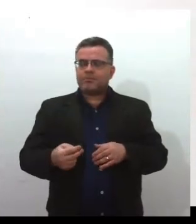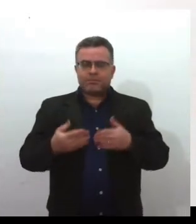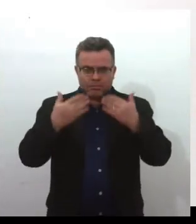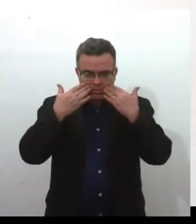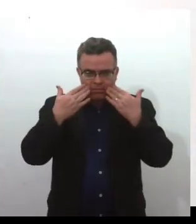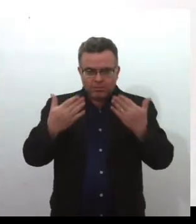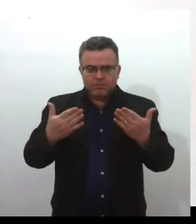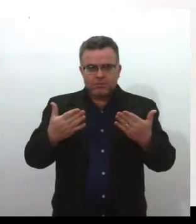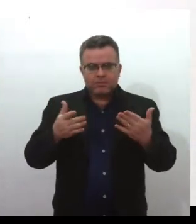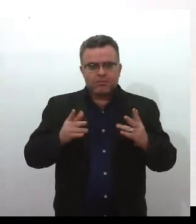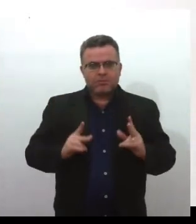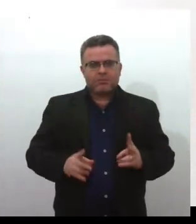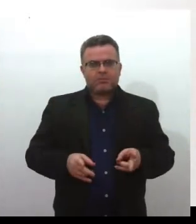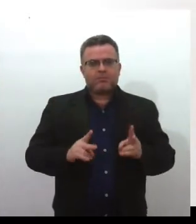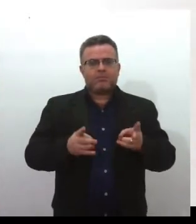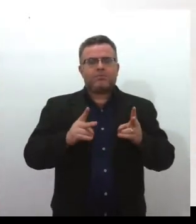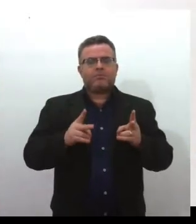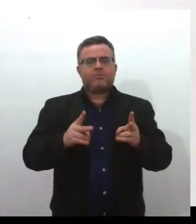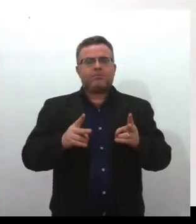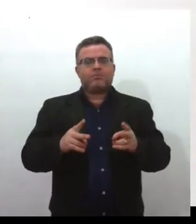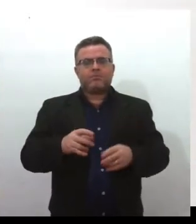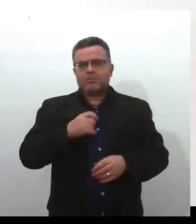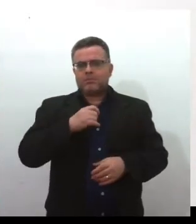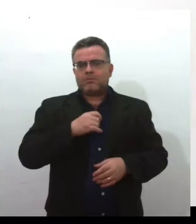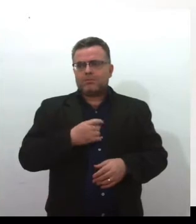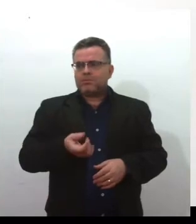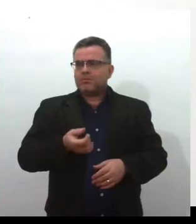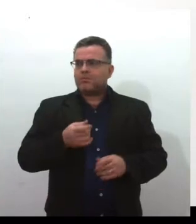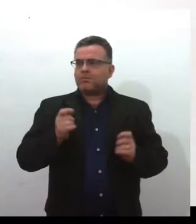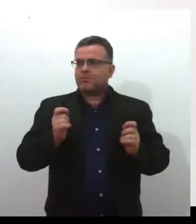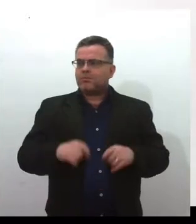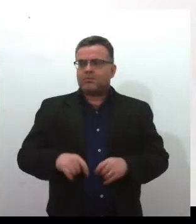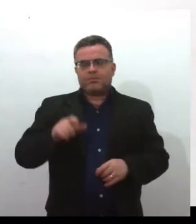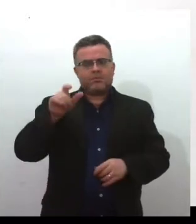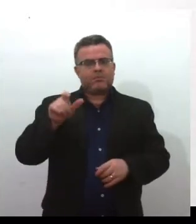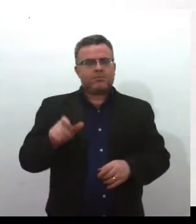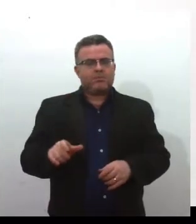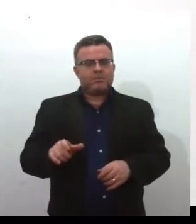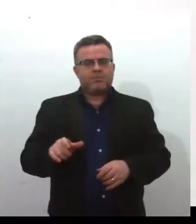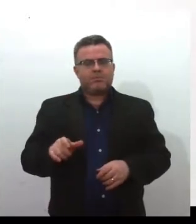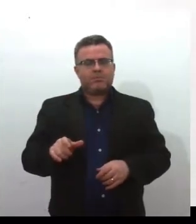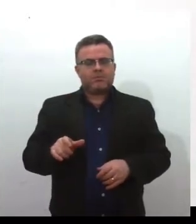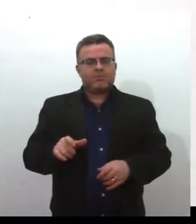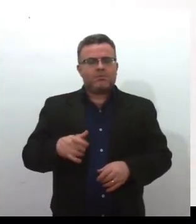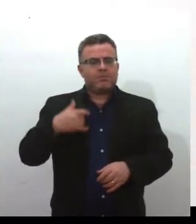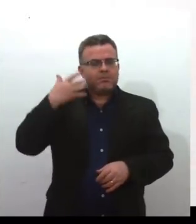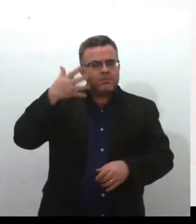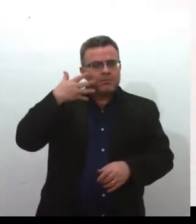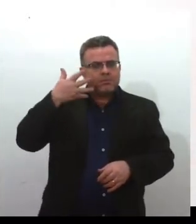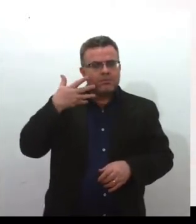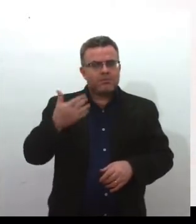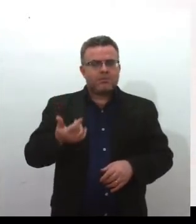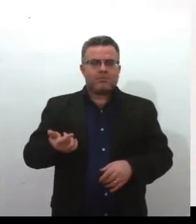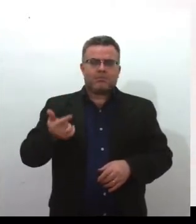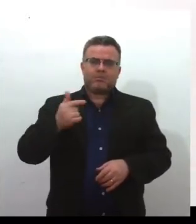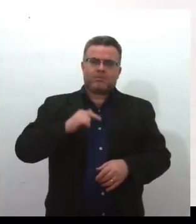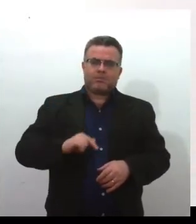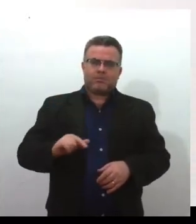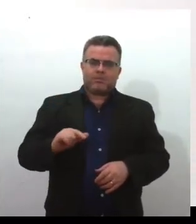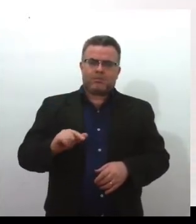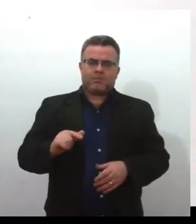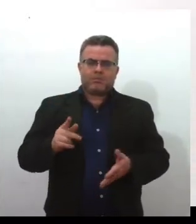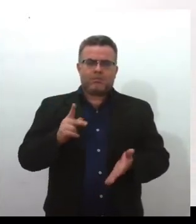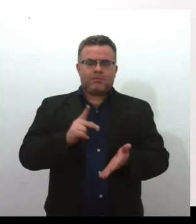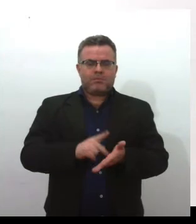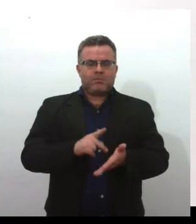ao magistério, funcionalismo público, ela dedicou muito esforço para que fosse o mais democrático possível e mais